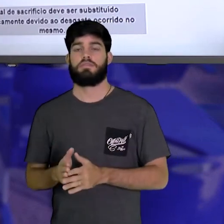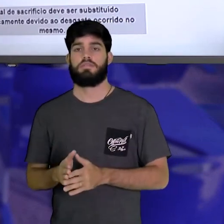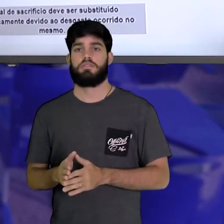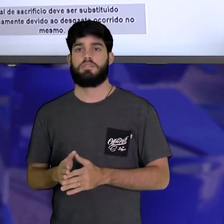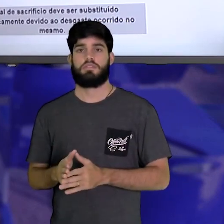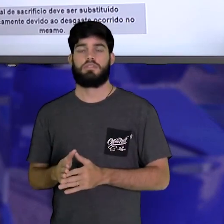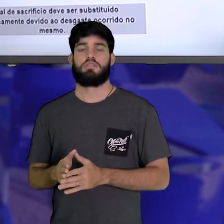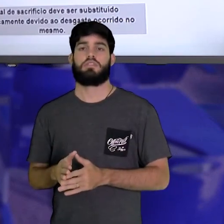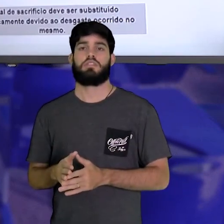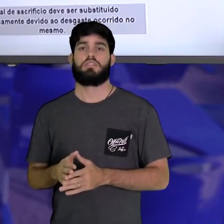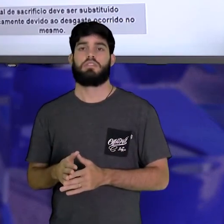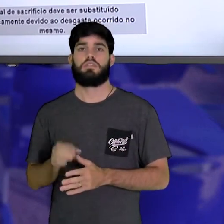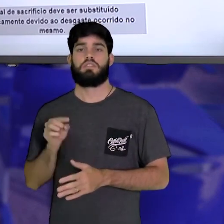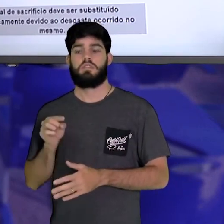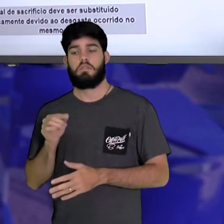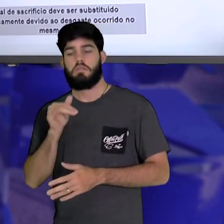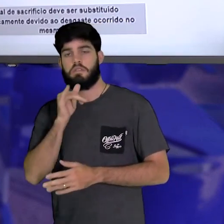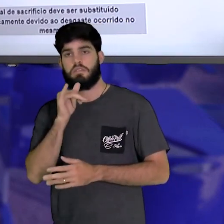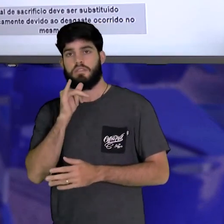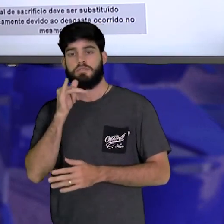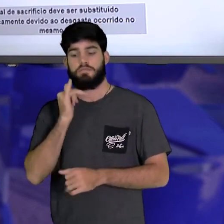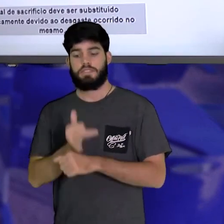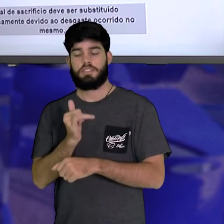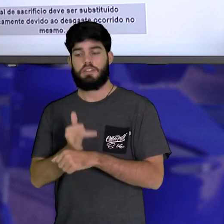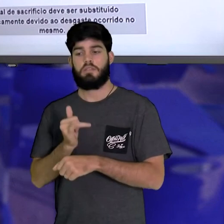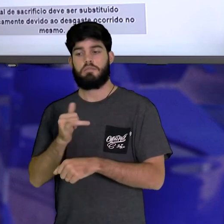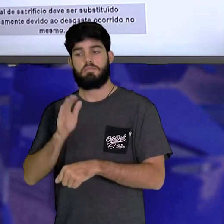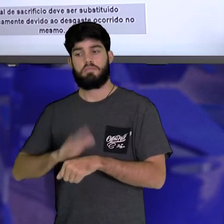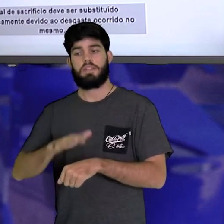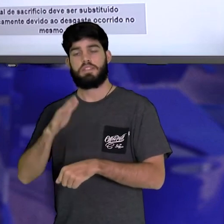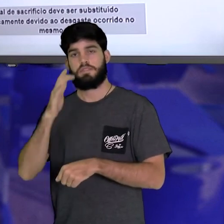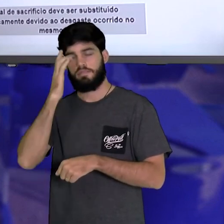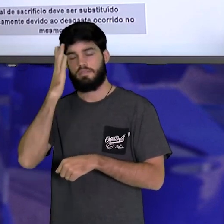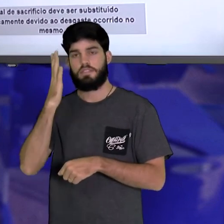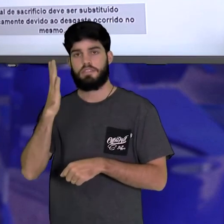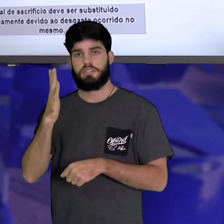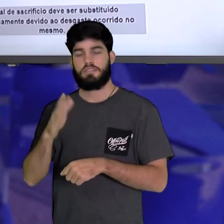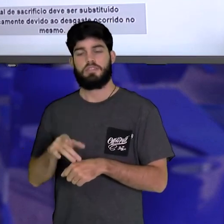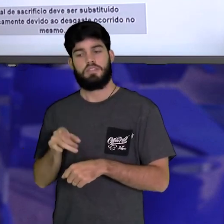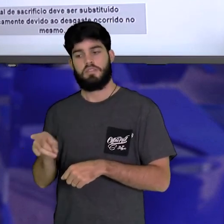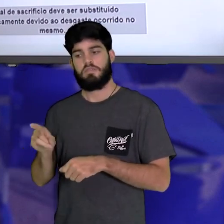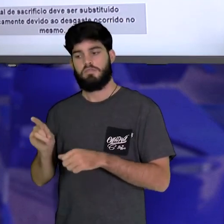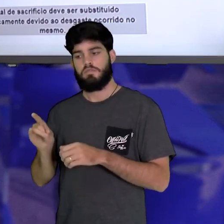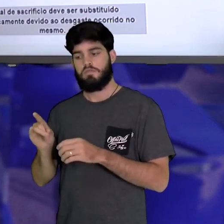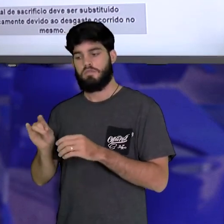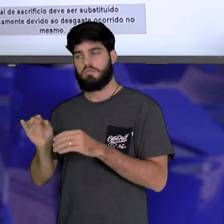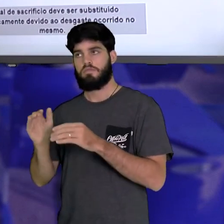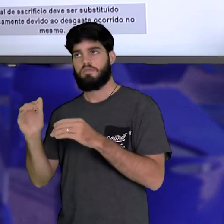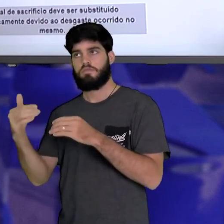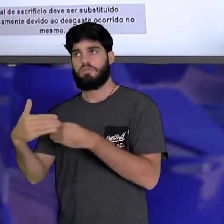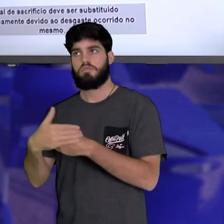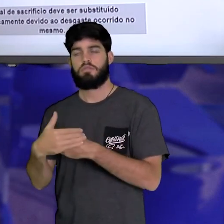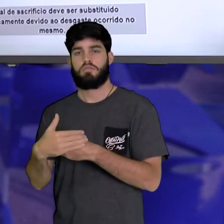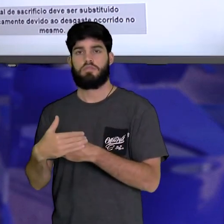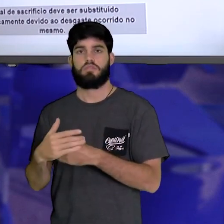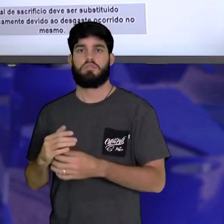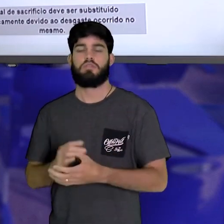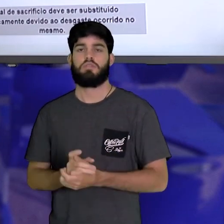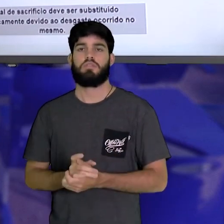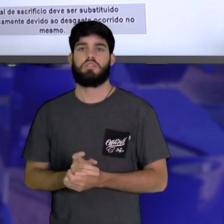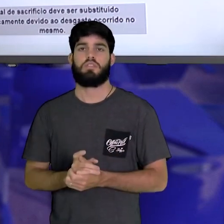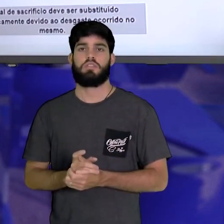facilidade a perder elétrons do que outro, a gente pode revestir esse metal por outro